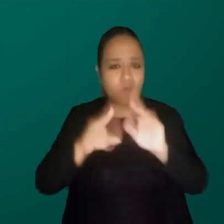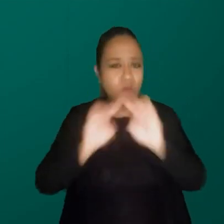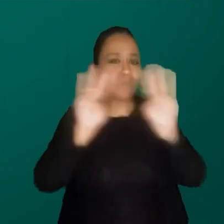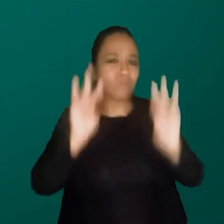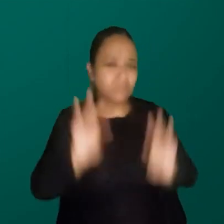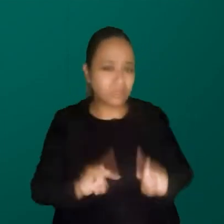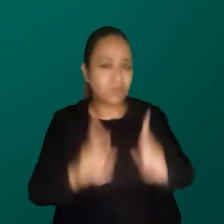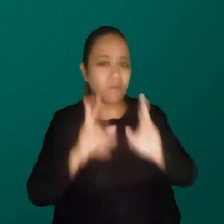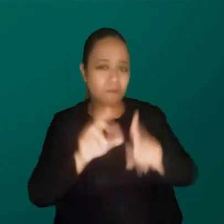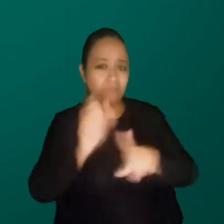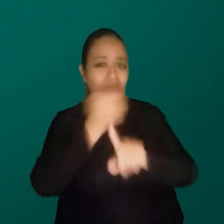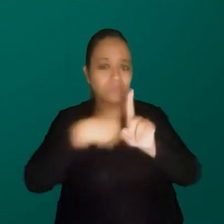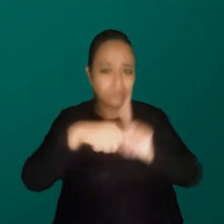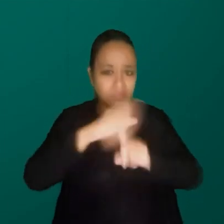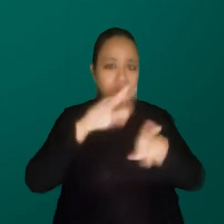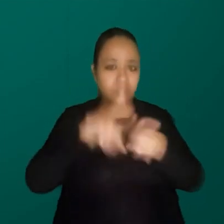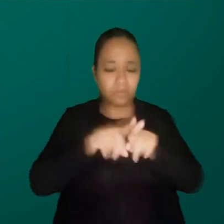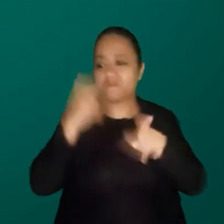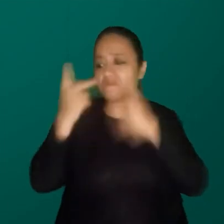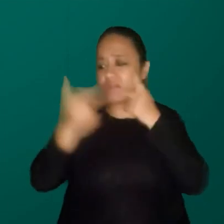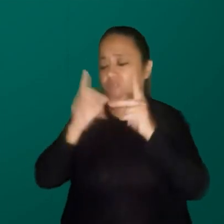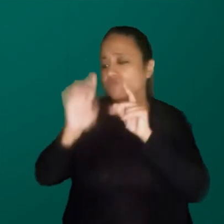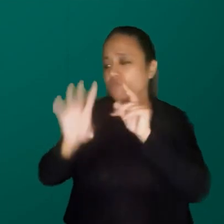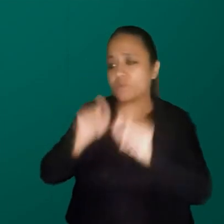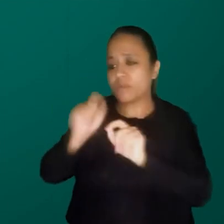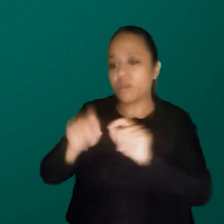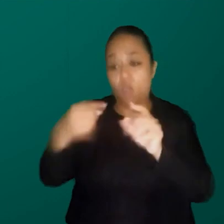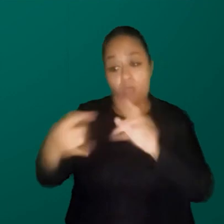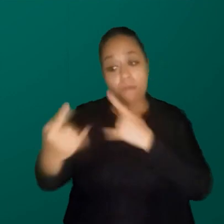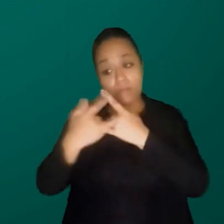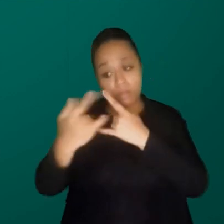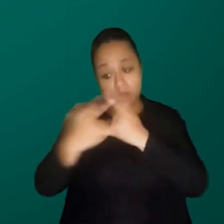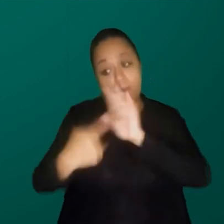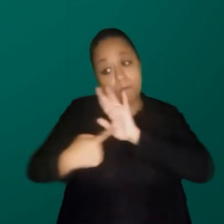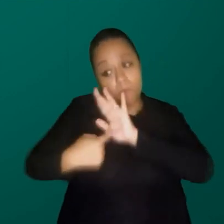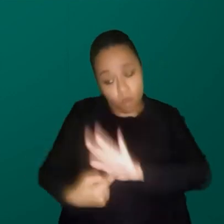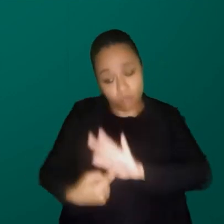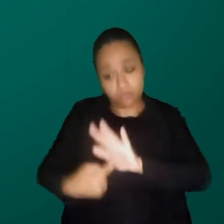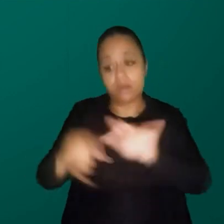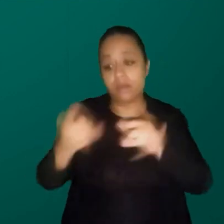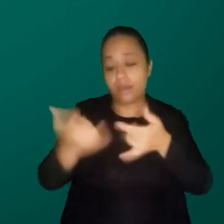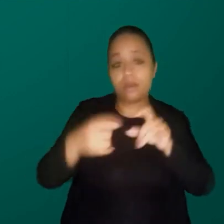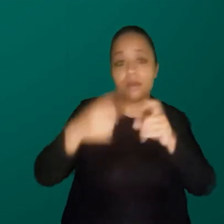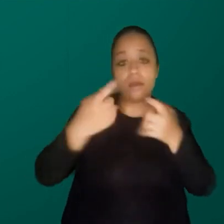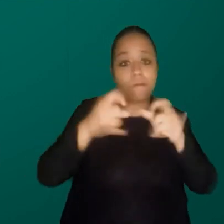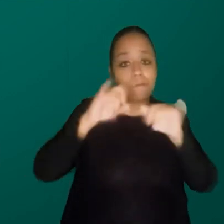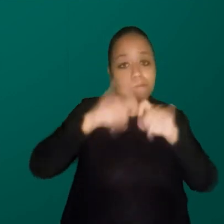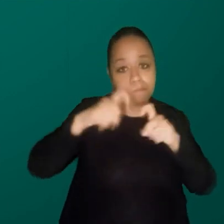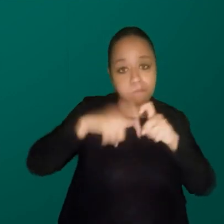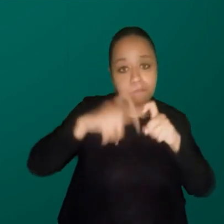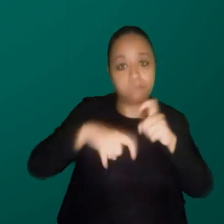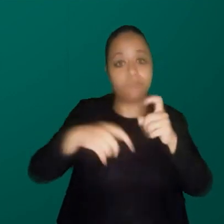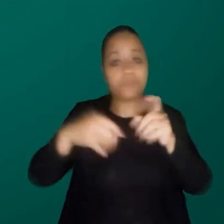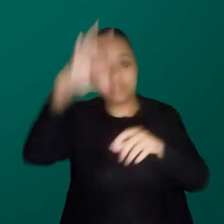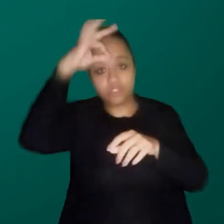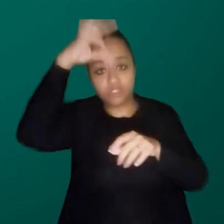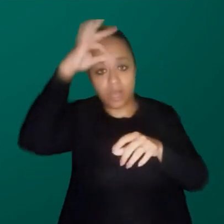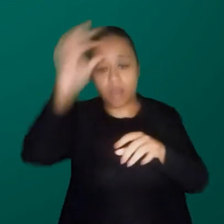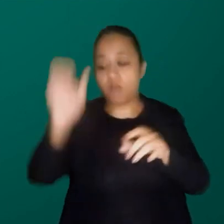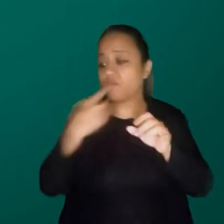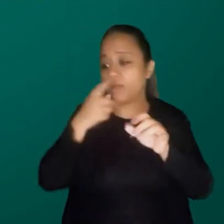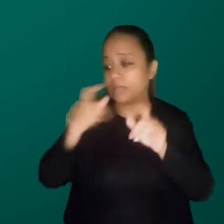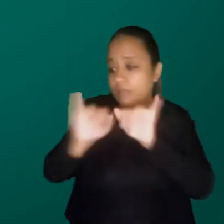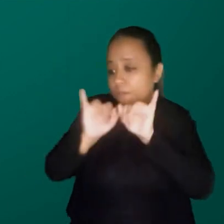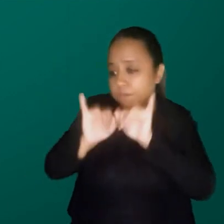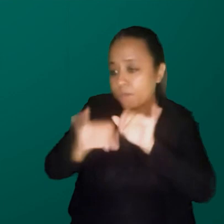museus fazem, o que toda a sociedade faz, fala lá, olha, esse é o preservativo, sexo vaginal, sexo anal, ninguém fala,